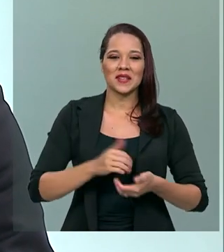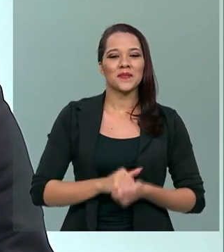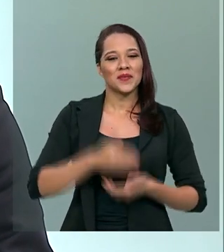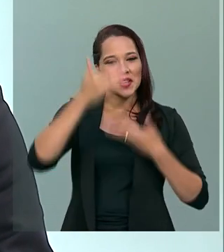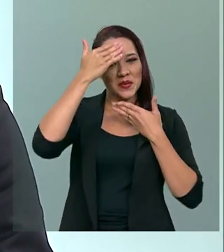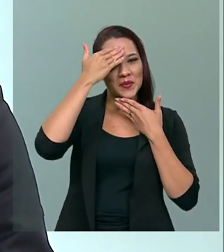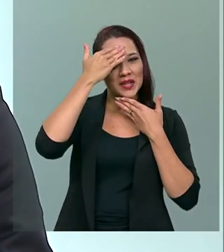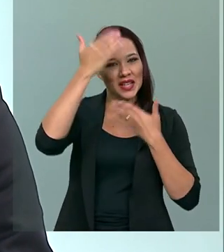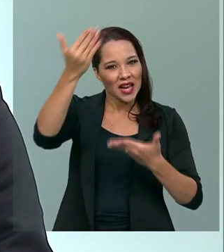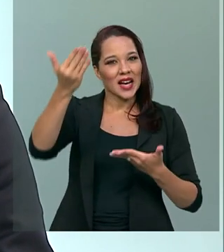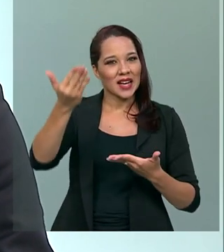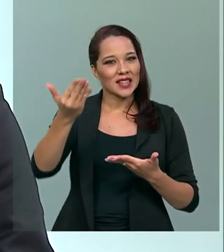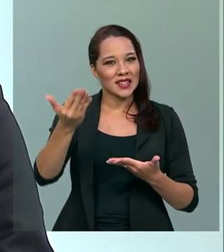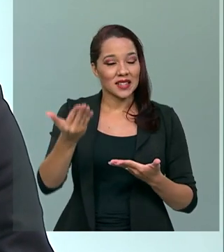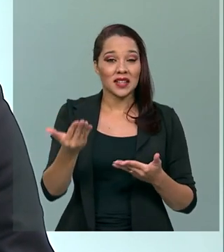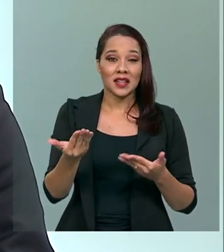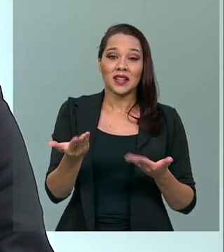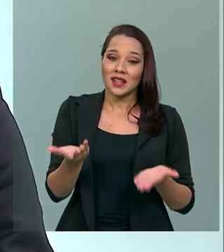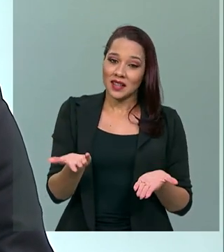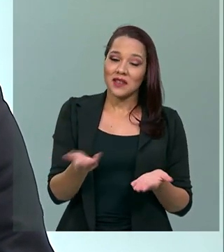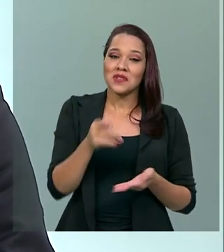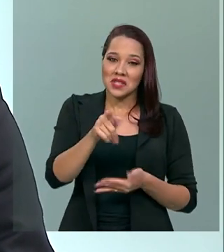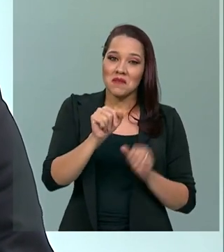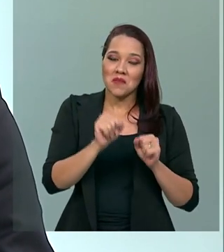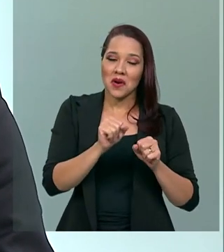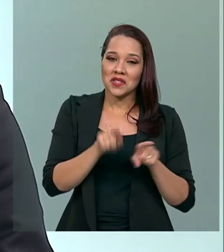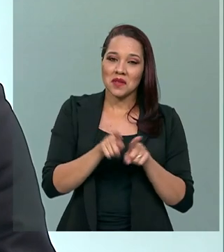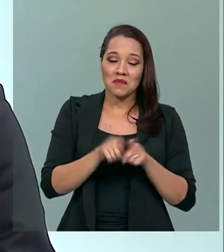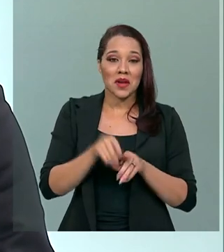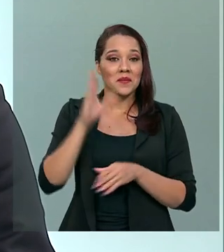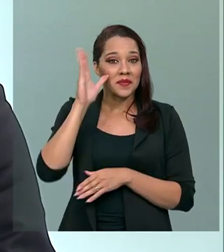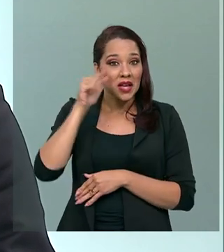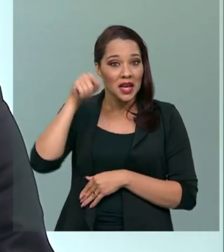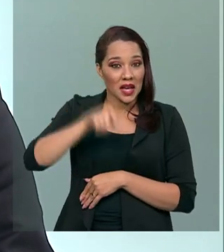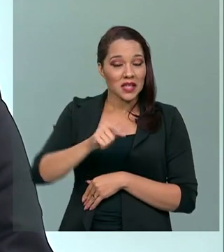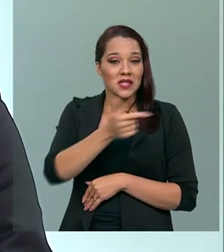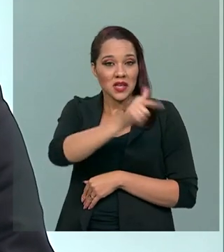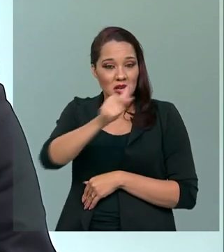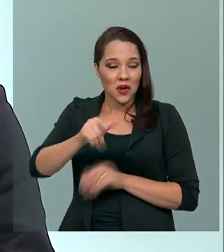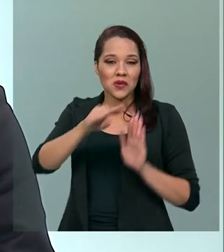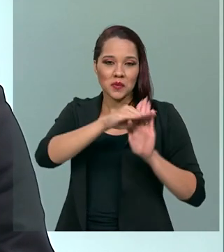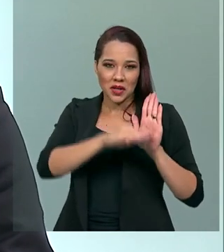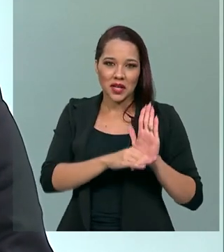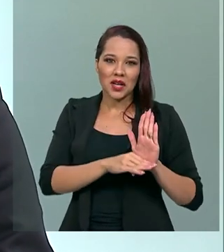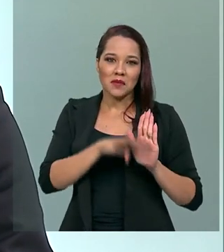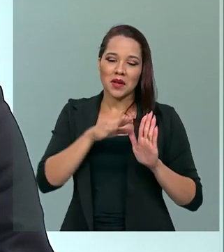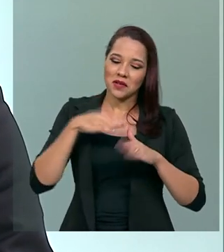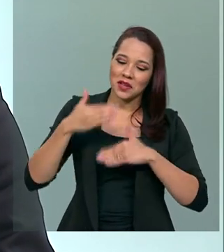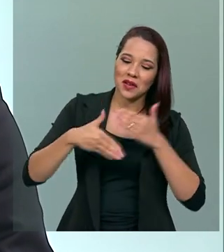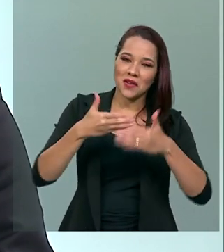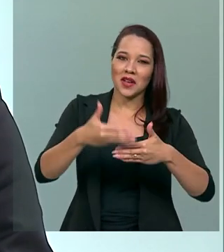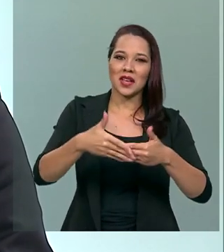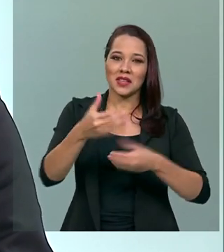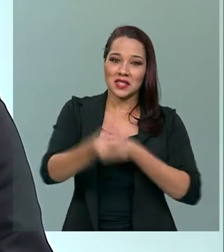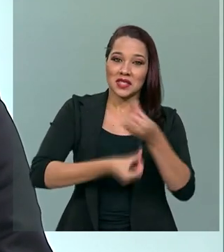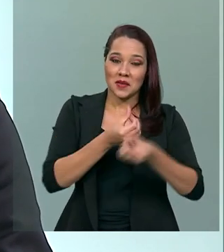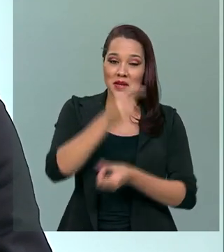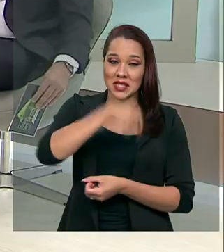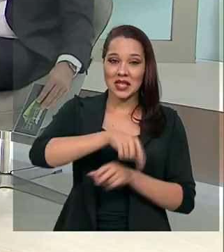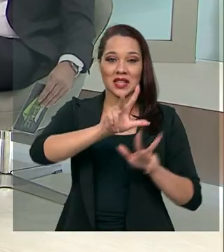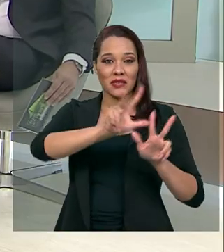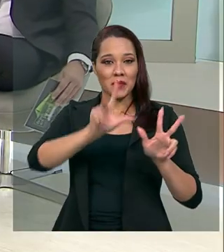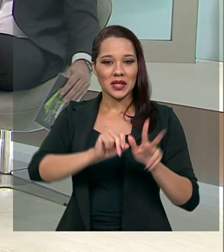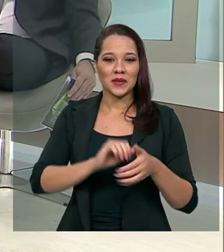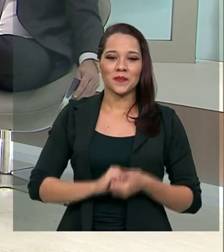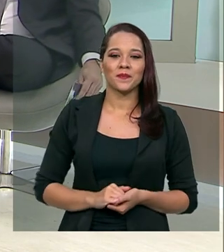Muito obrigado pela audiência e você pode assistir este e outros programas no decorrer desse semestre aqui na TV Brasil.